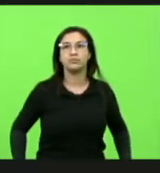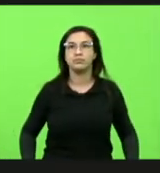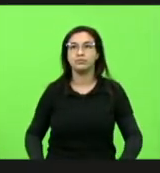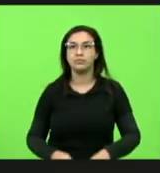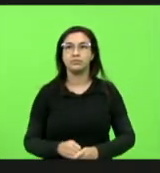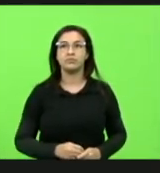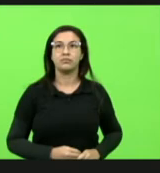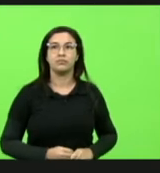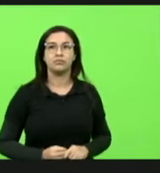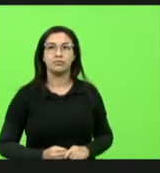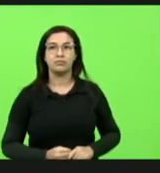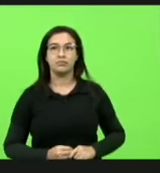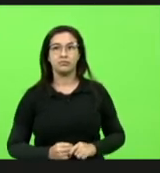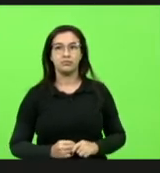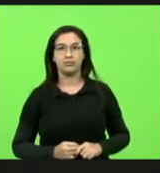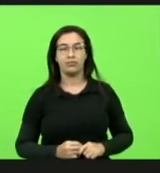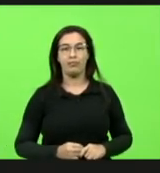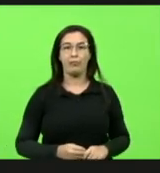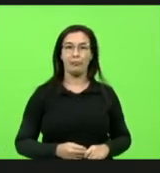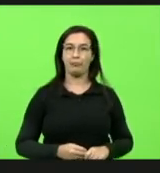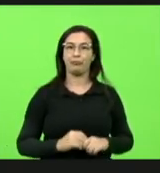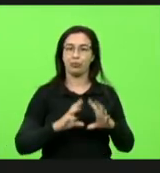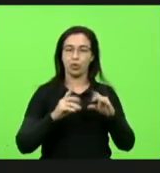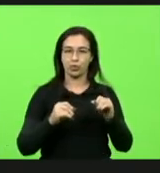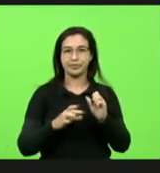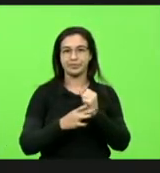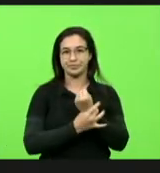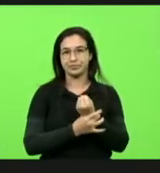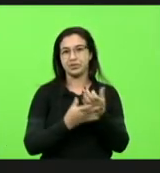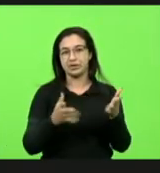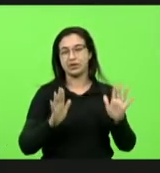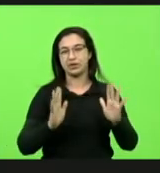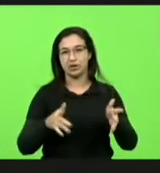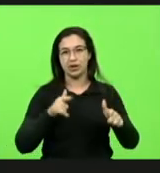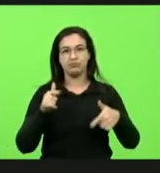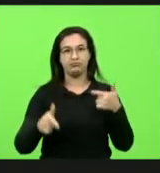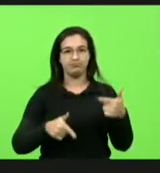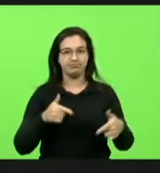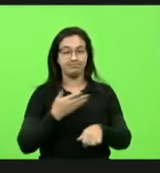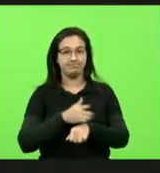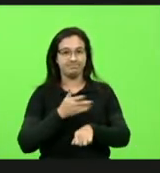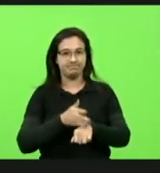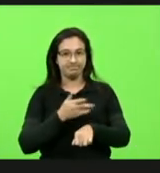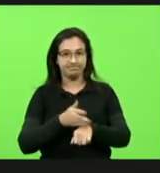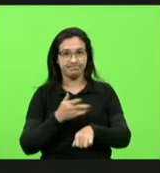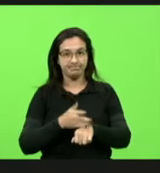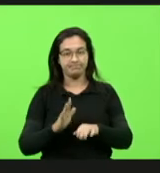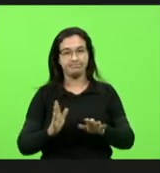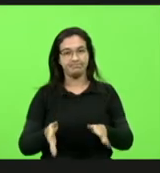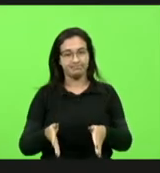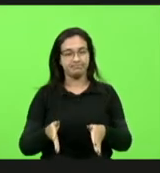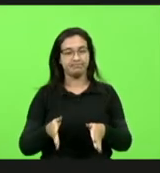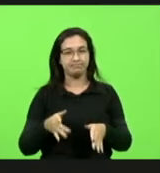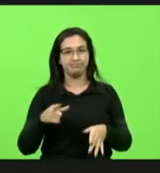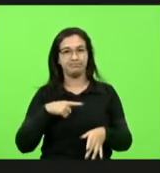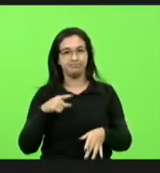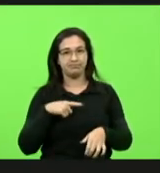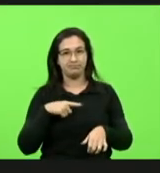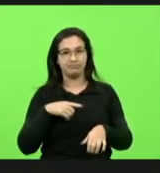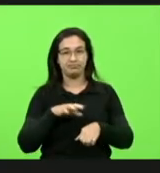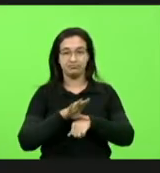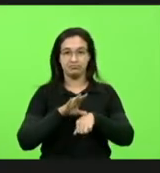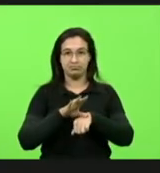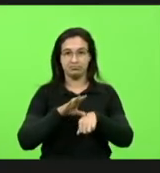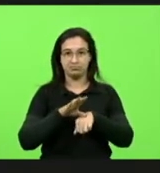porque toda grande parte das forças de segurança daquela região fazem os seus treinamentos, seus cursos de participação lá no clube. Então, eles têm